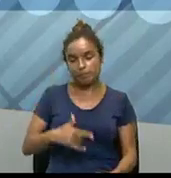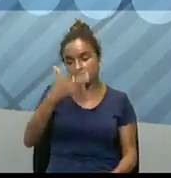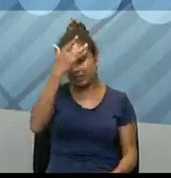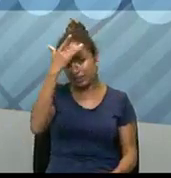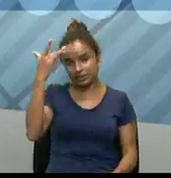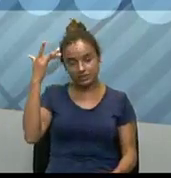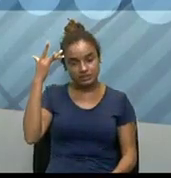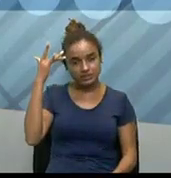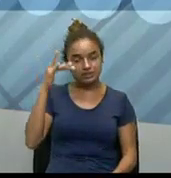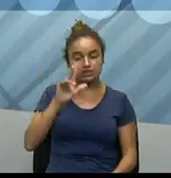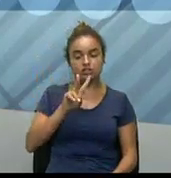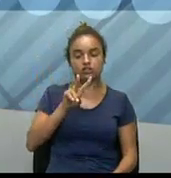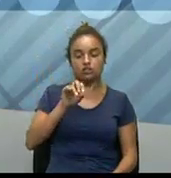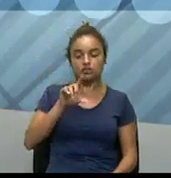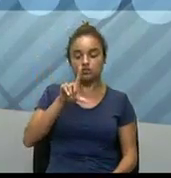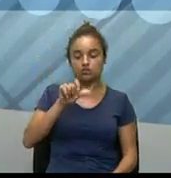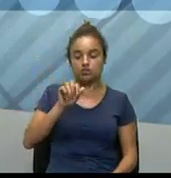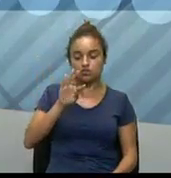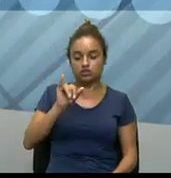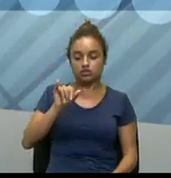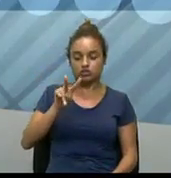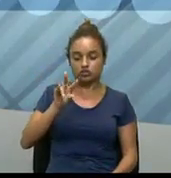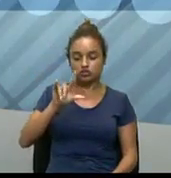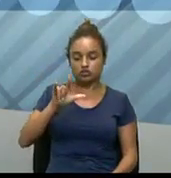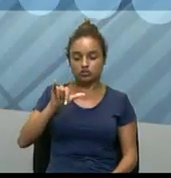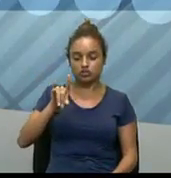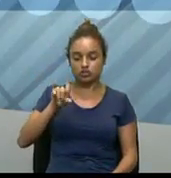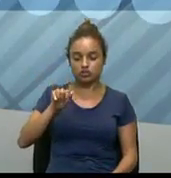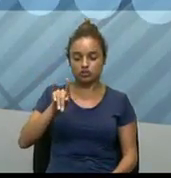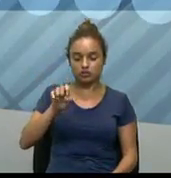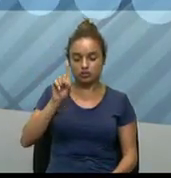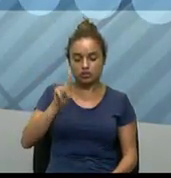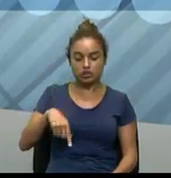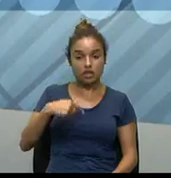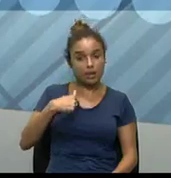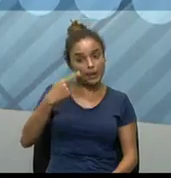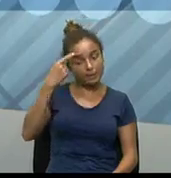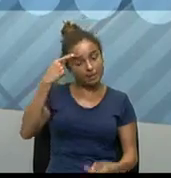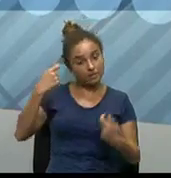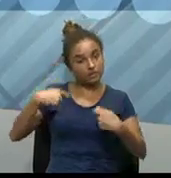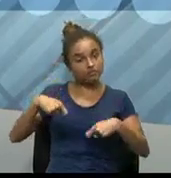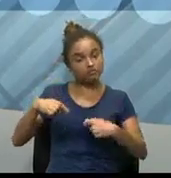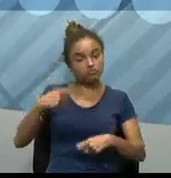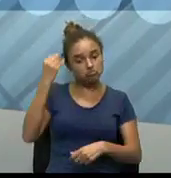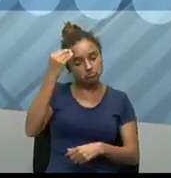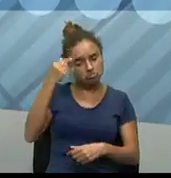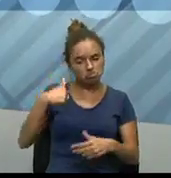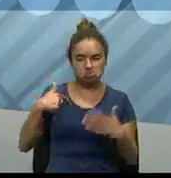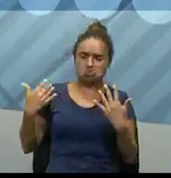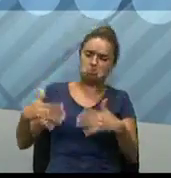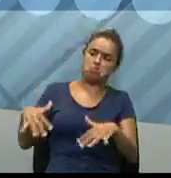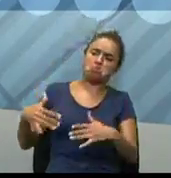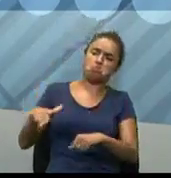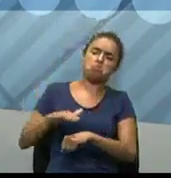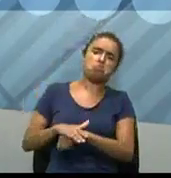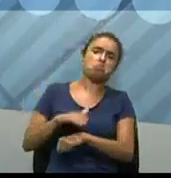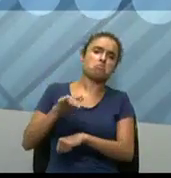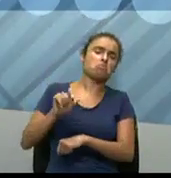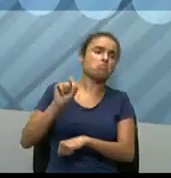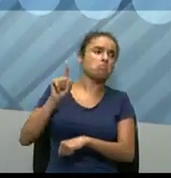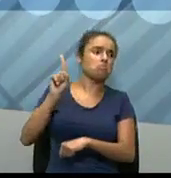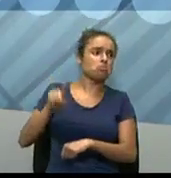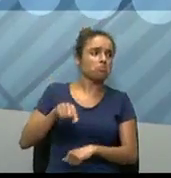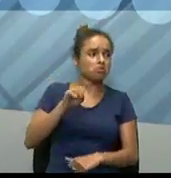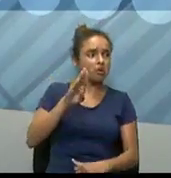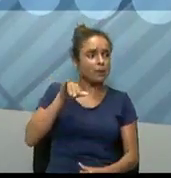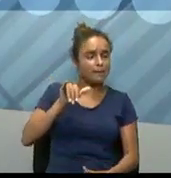da volatilidade, né? Então, preciso também pensar, né? Falar assim, ah, eu não quero mais, né? O